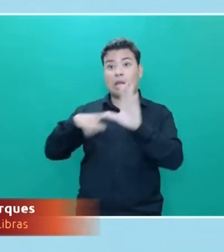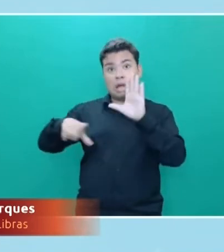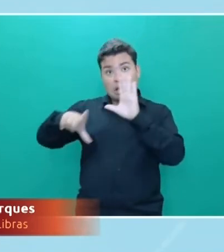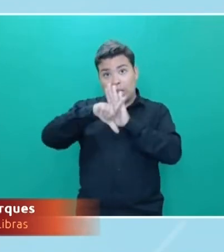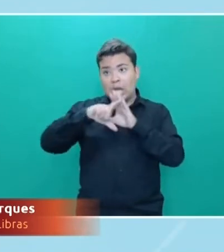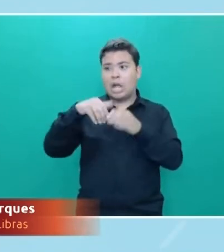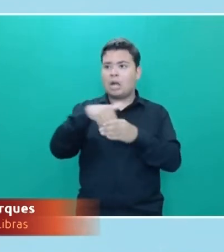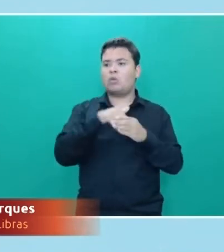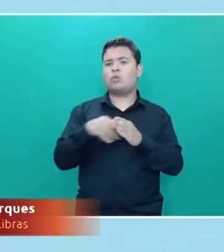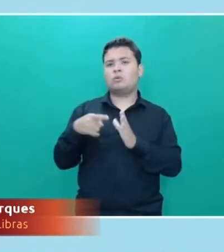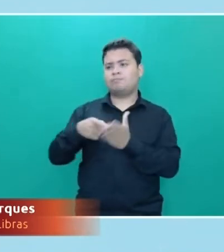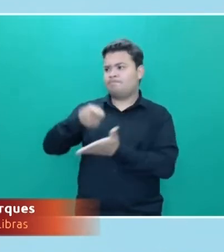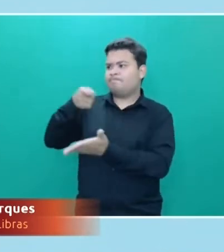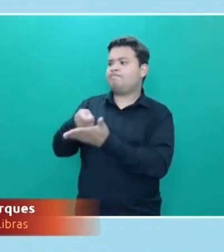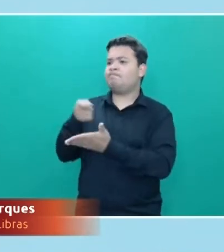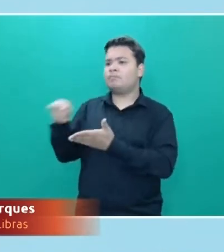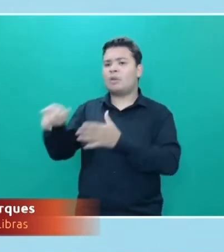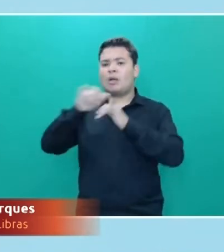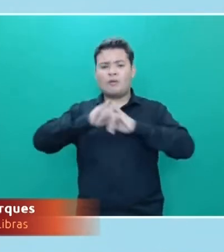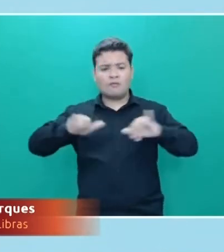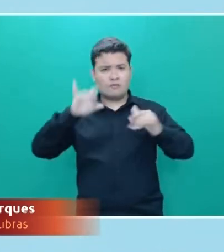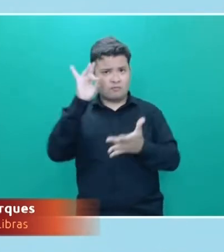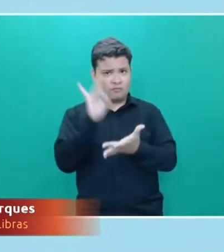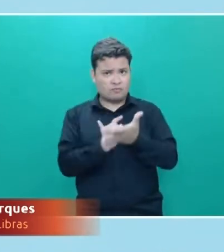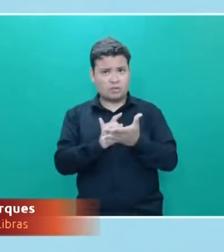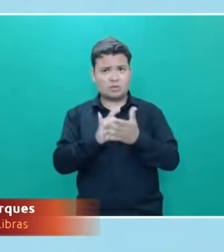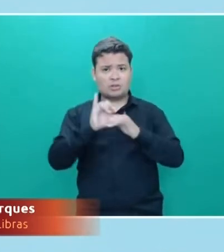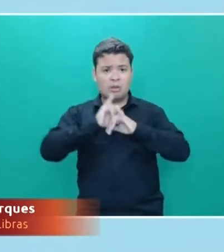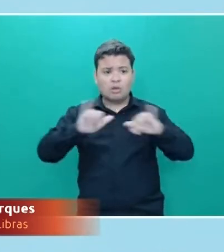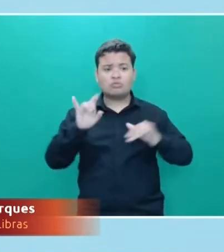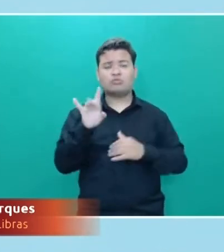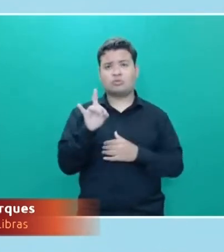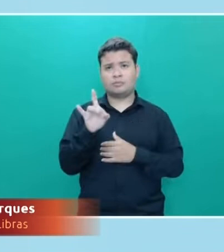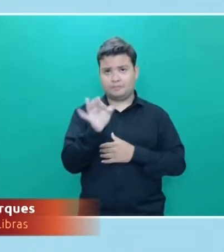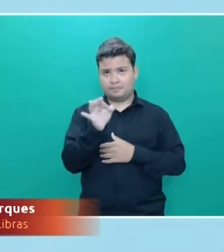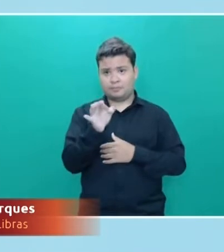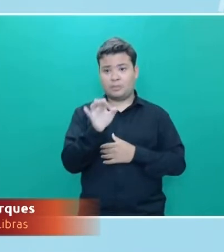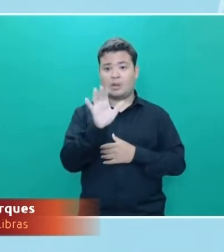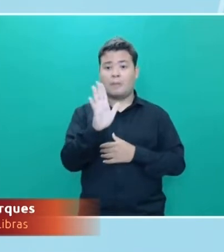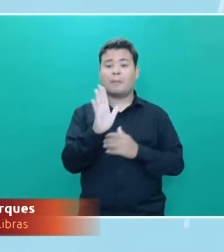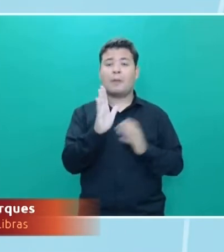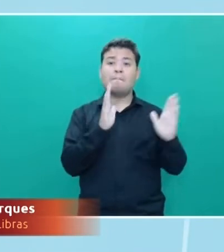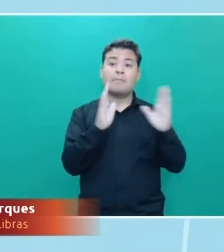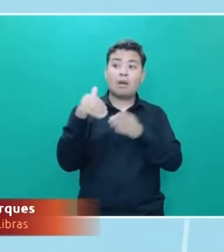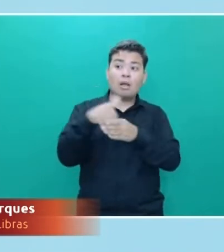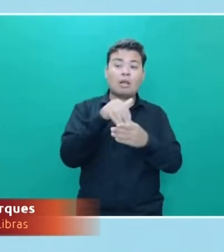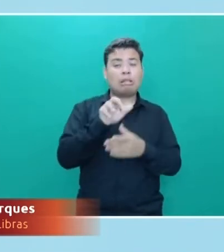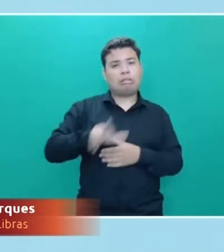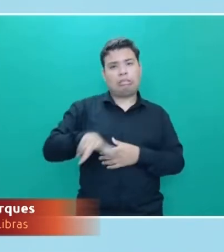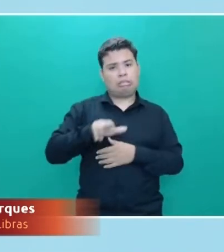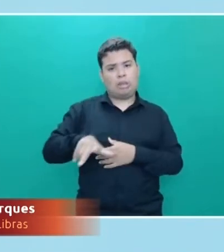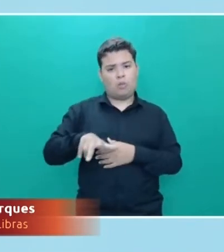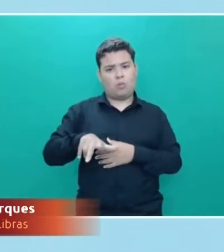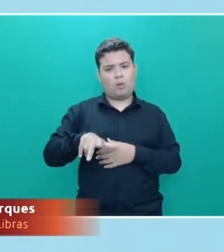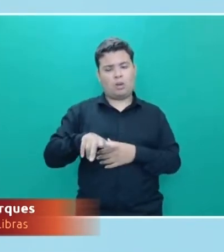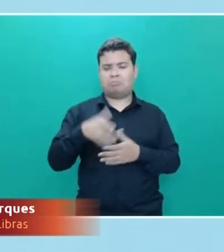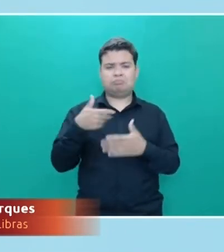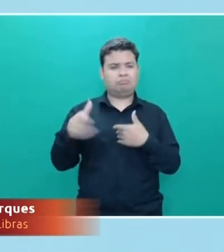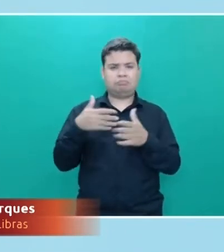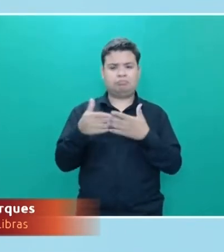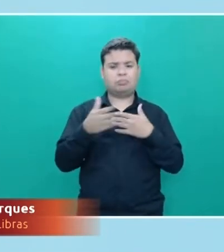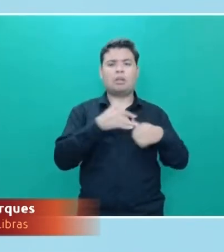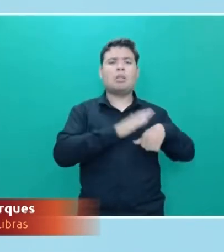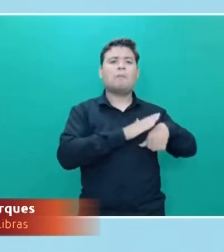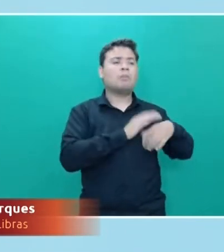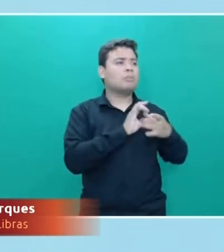eles devem divulgar apenas informações verídicas. Fora do período eleitoral, não existe ainda uma legislação específica para fake news,